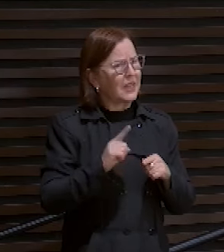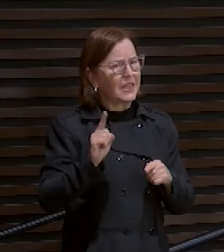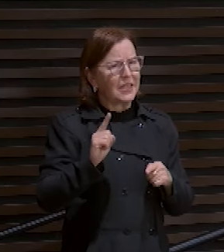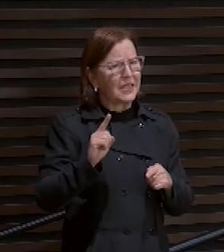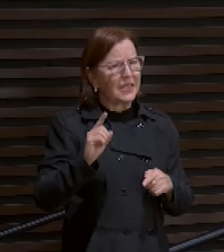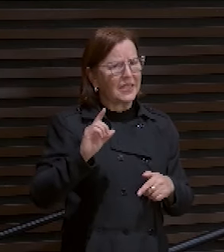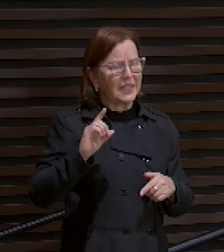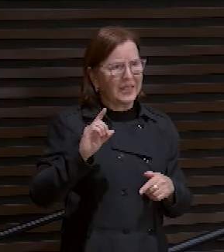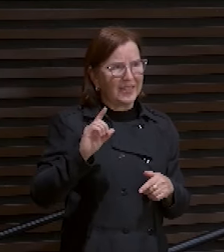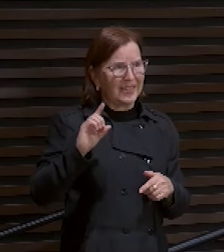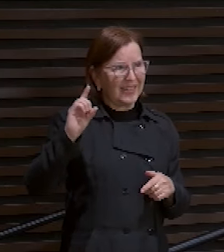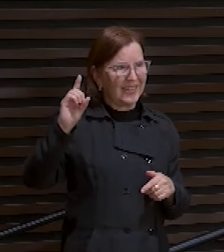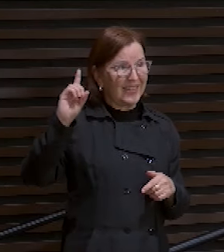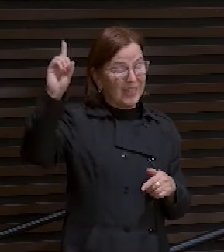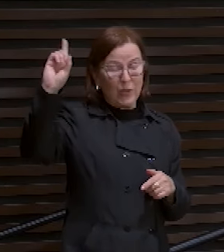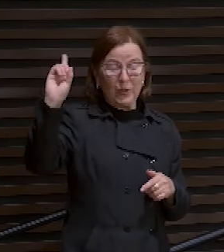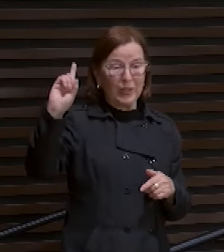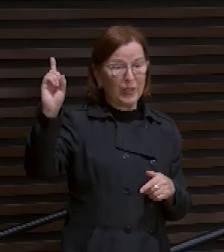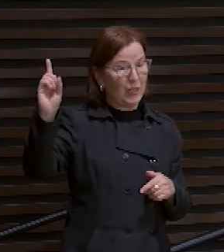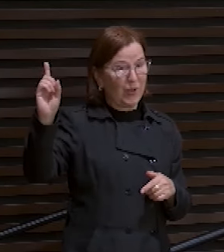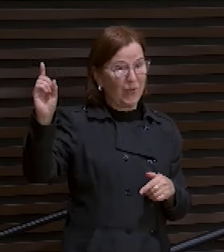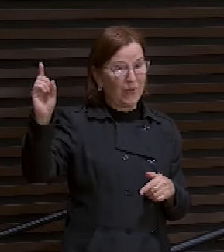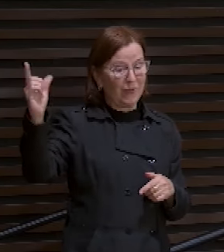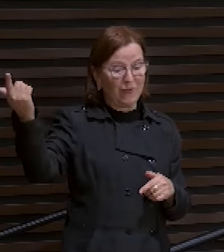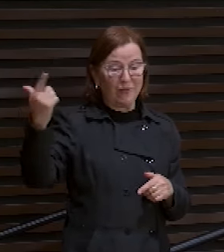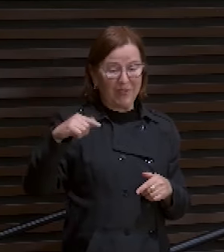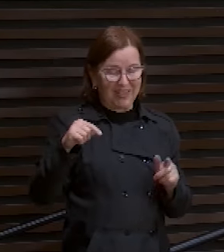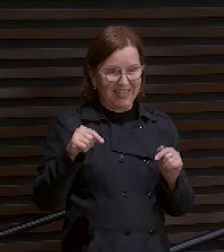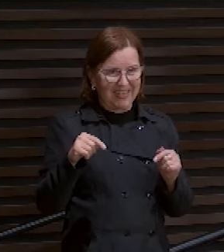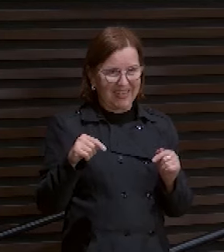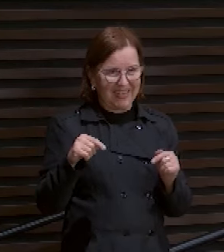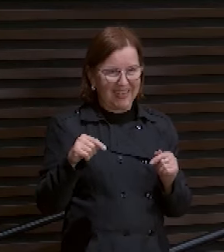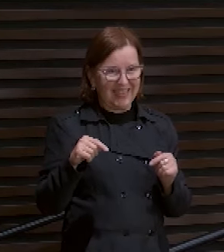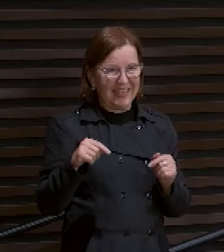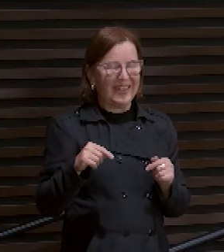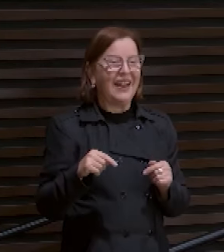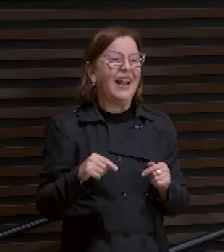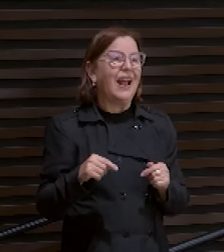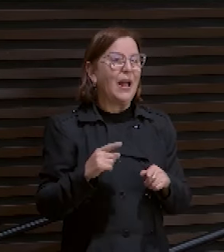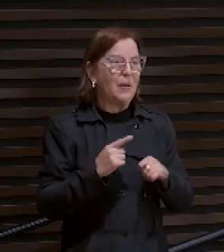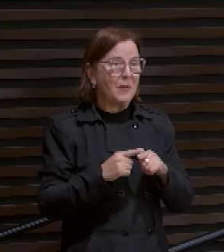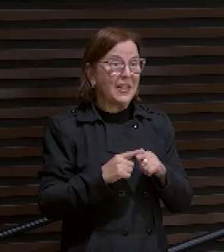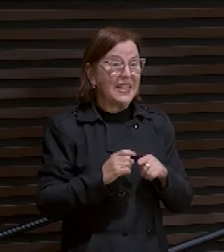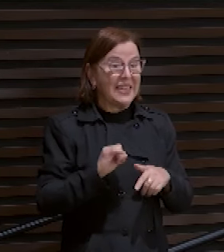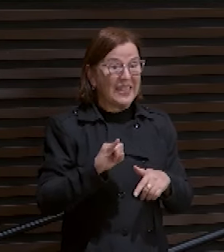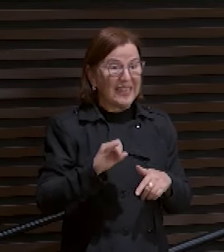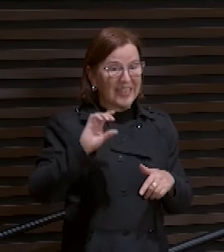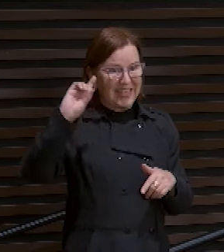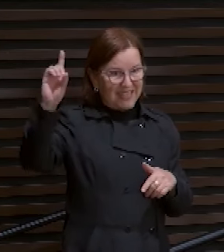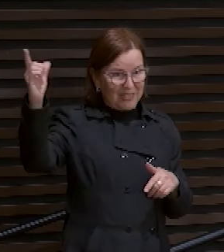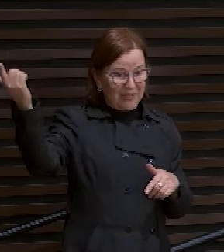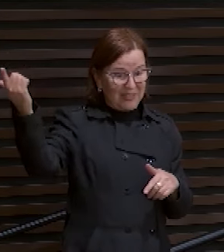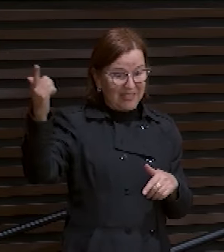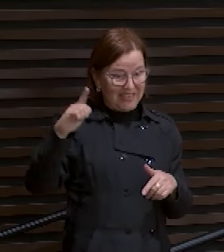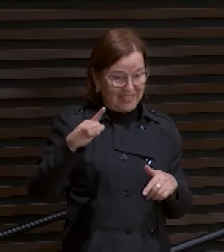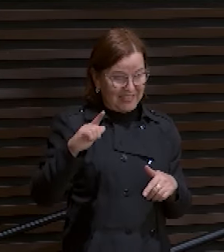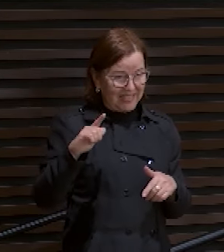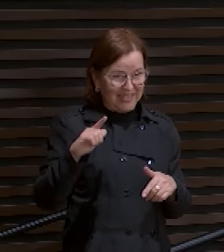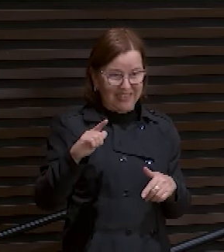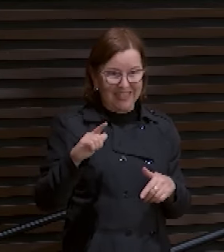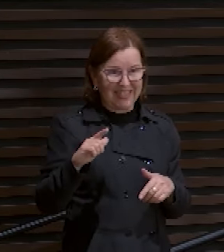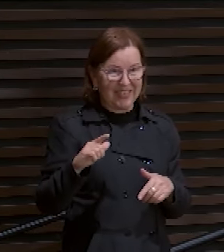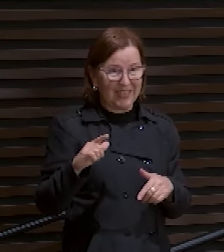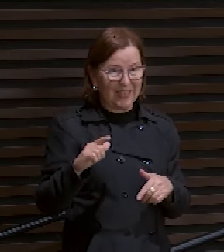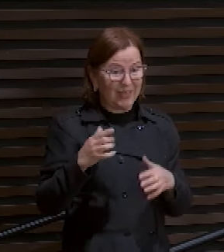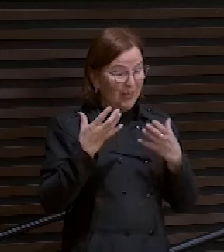vamos vazar daqui? Deixa esse povo e tudo para o inferno. Deus manda um anjo para confortar o filho dele. Que